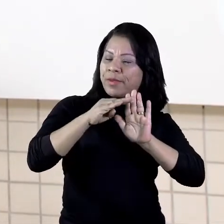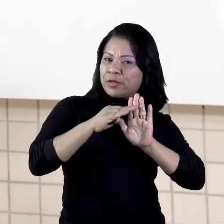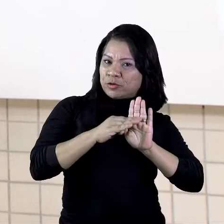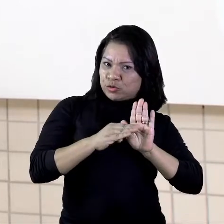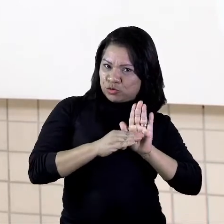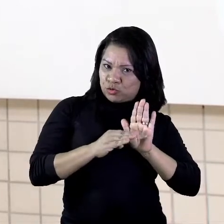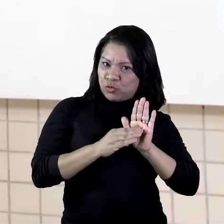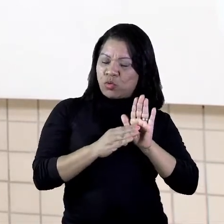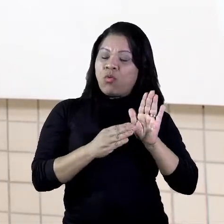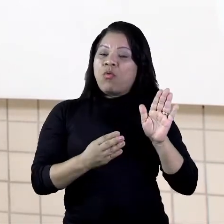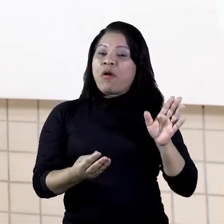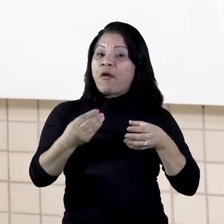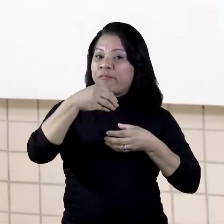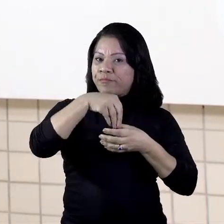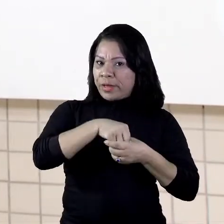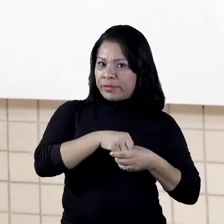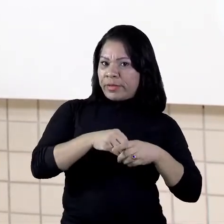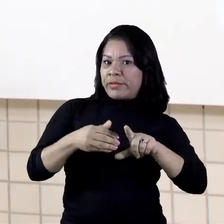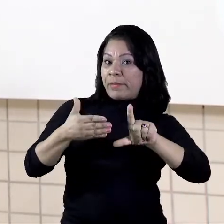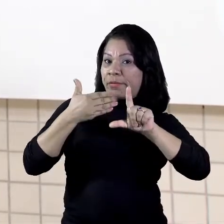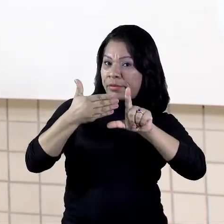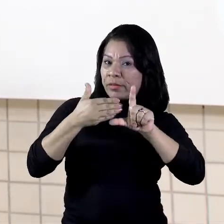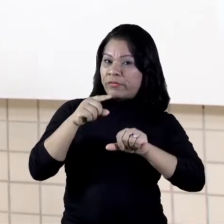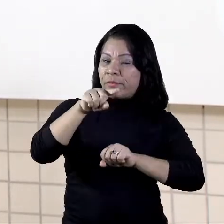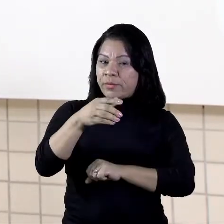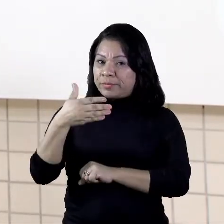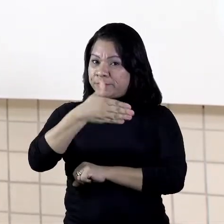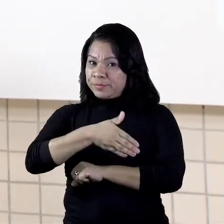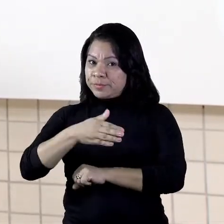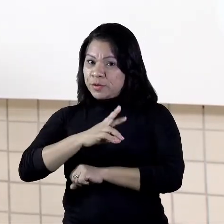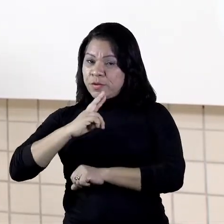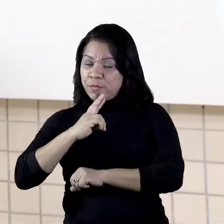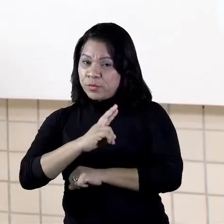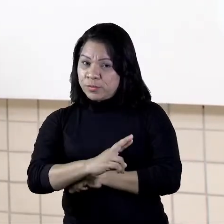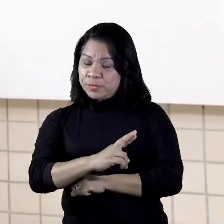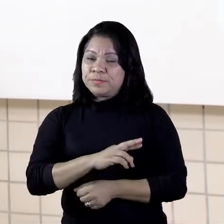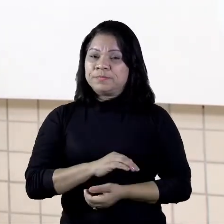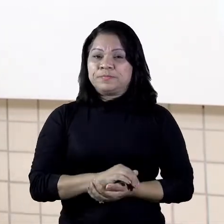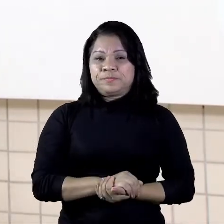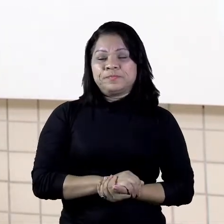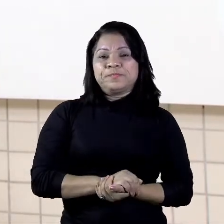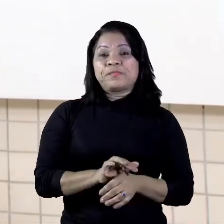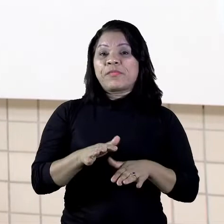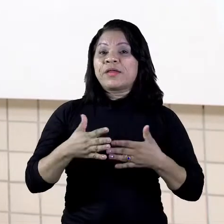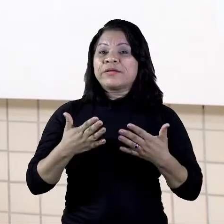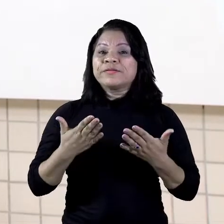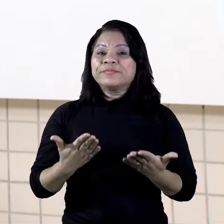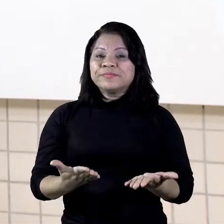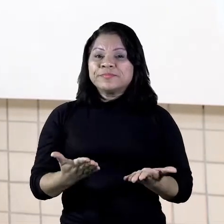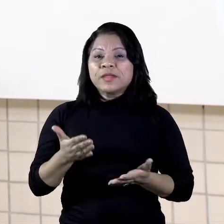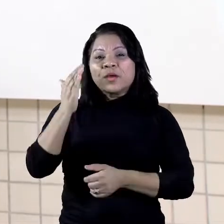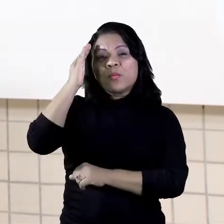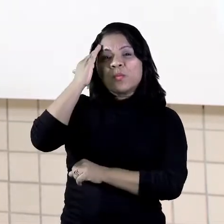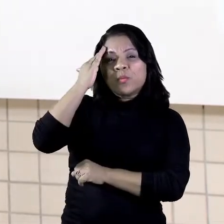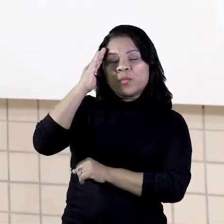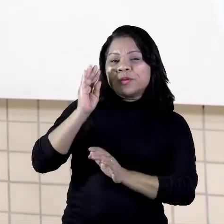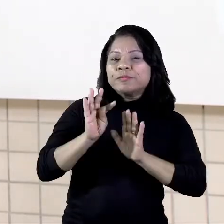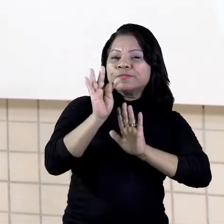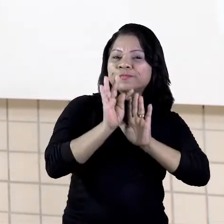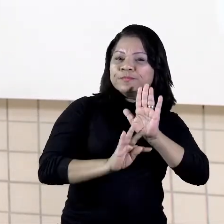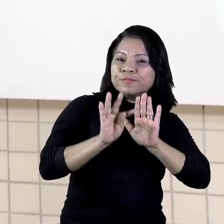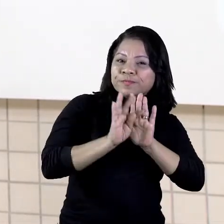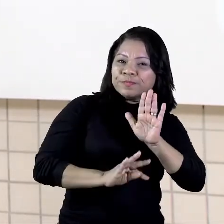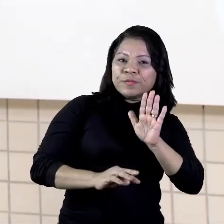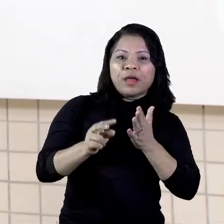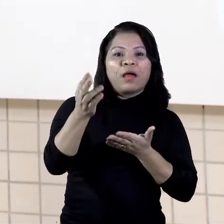lá na plataforma para você acessar e responder. Então, para o entendimento do texto, vamos